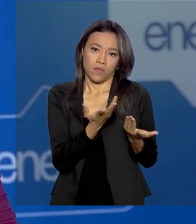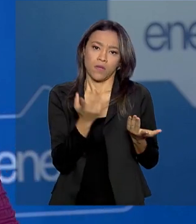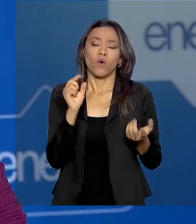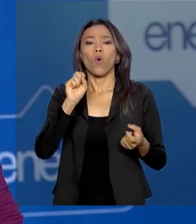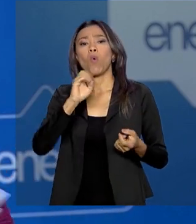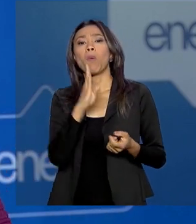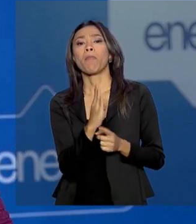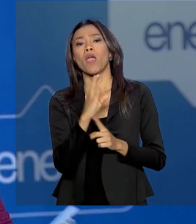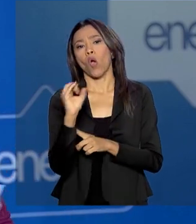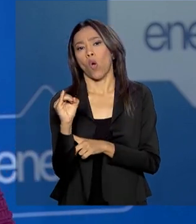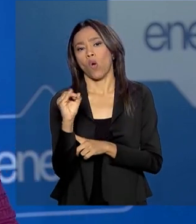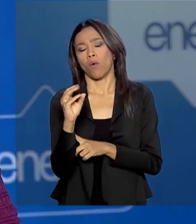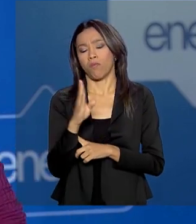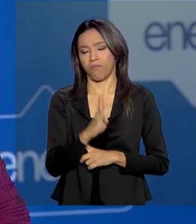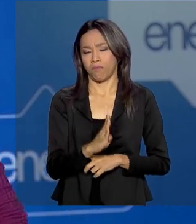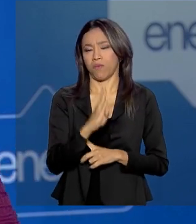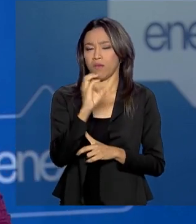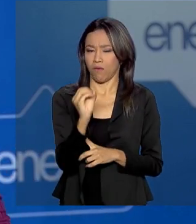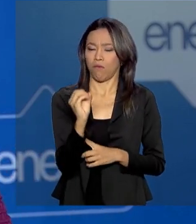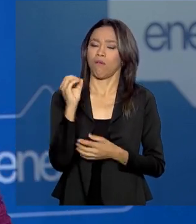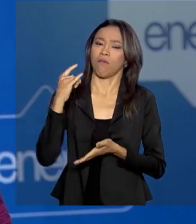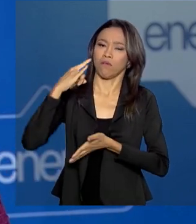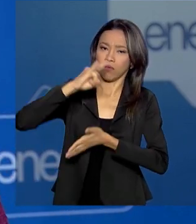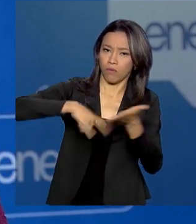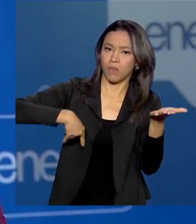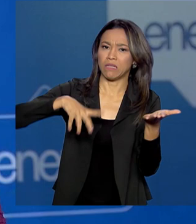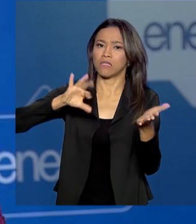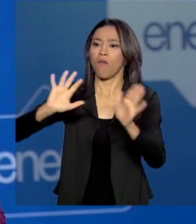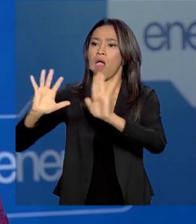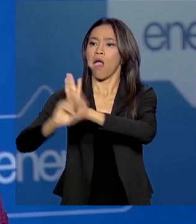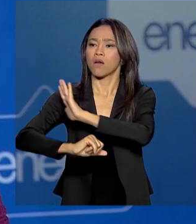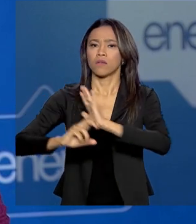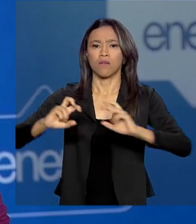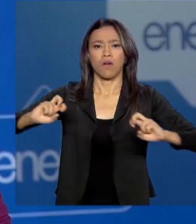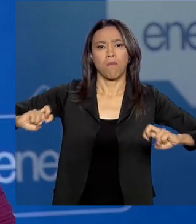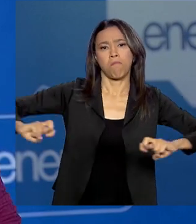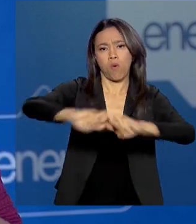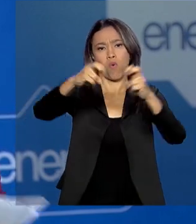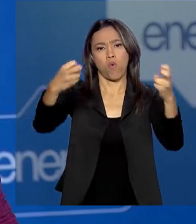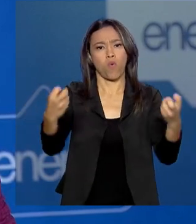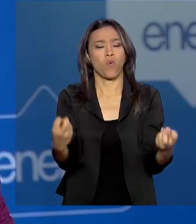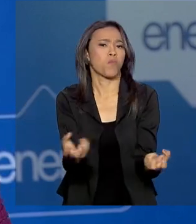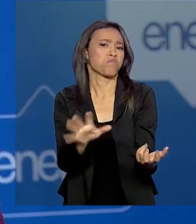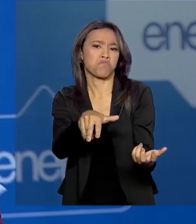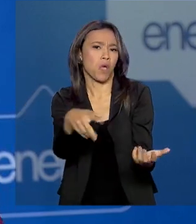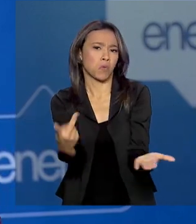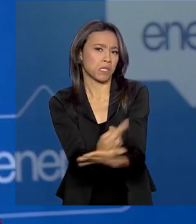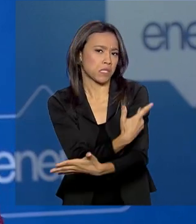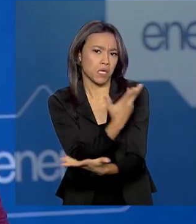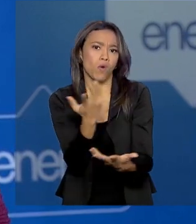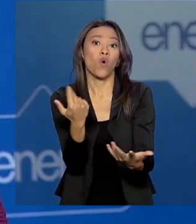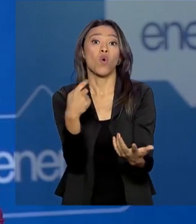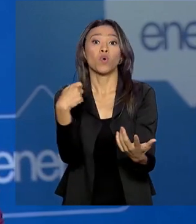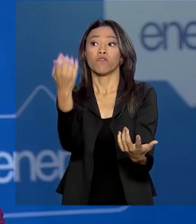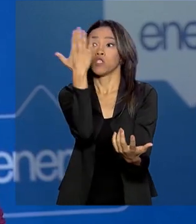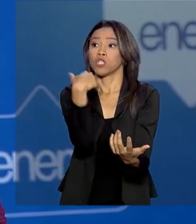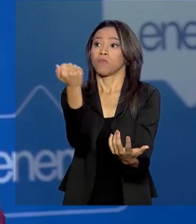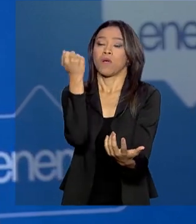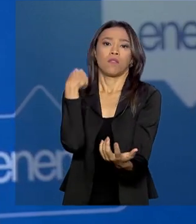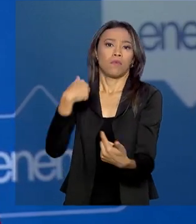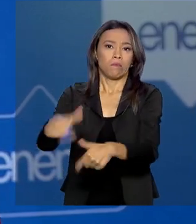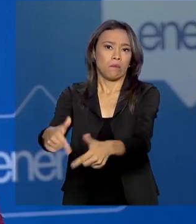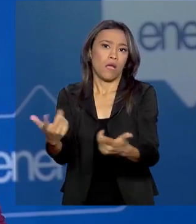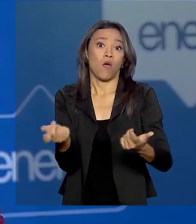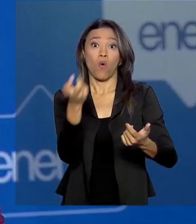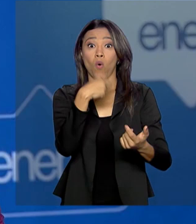caso tenha acontecido um assalto, um roubo ou um acidente de trânsito, uma declaração de que você teve que trabalhar, mandado de prisão,